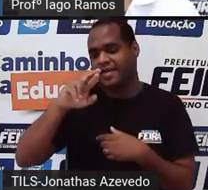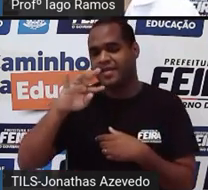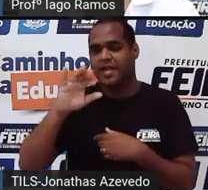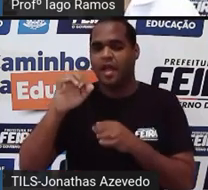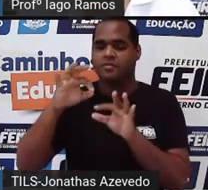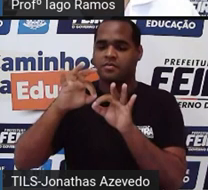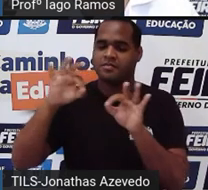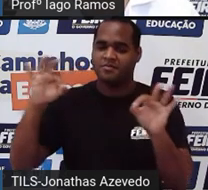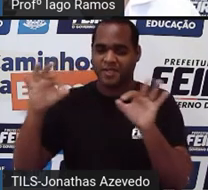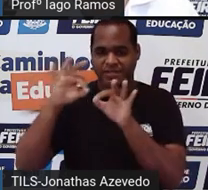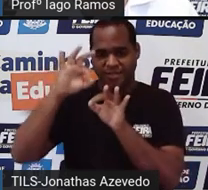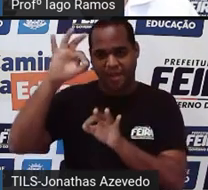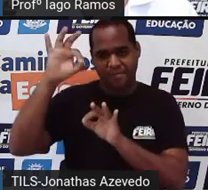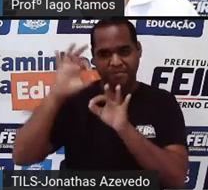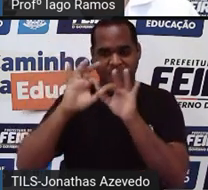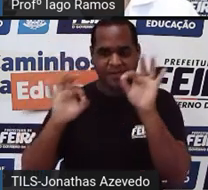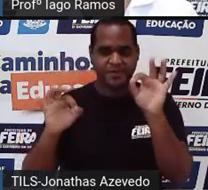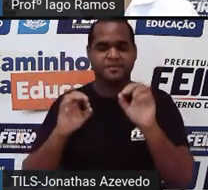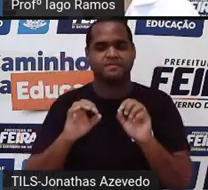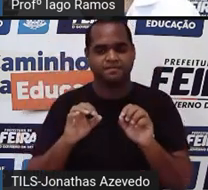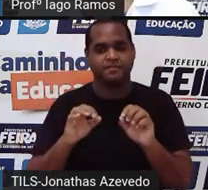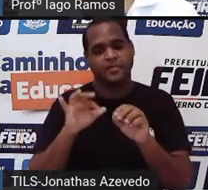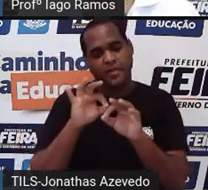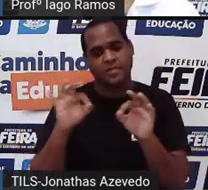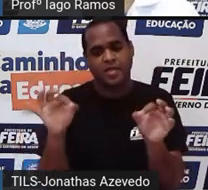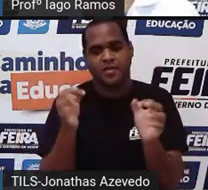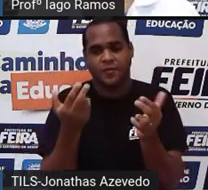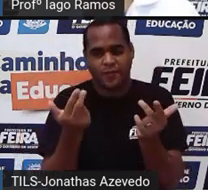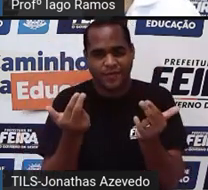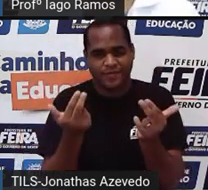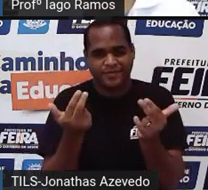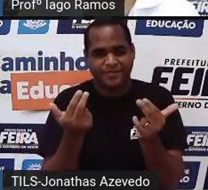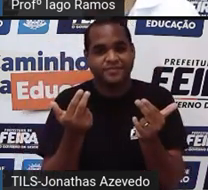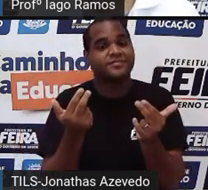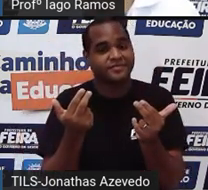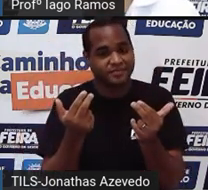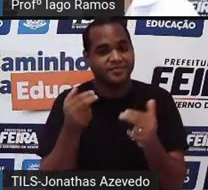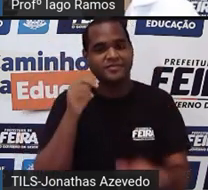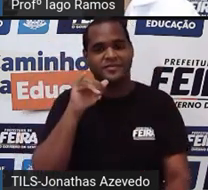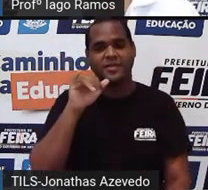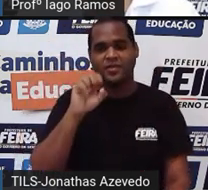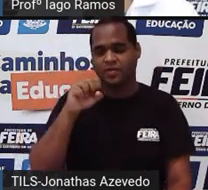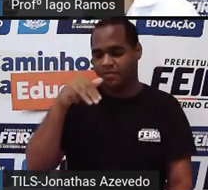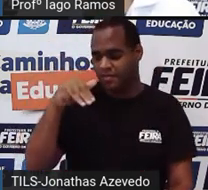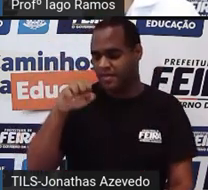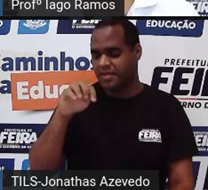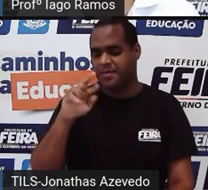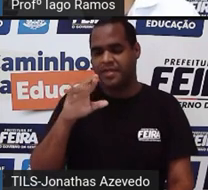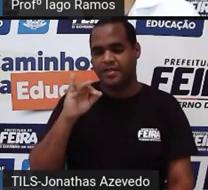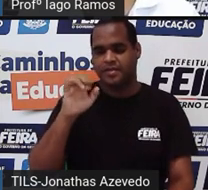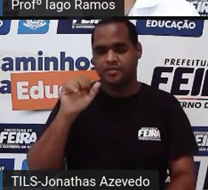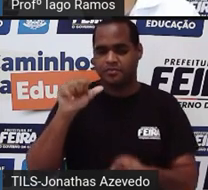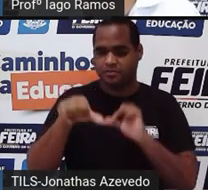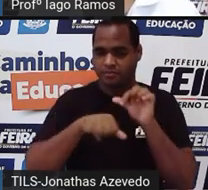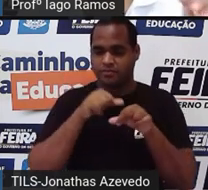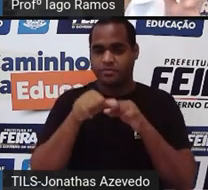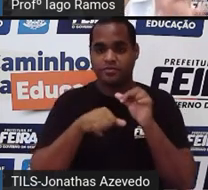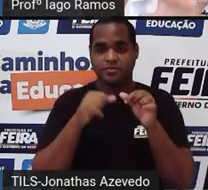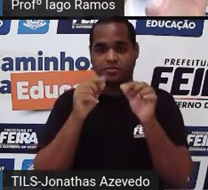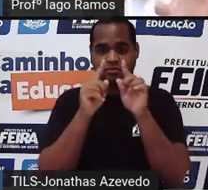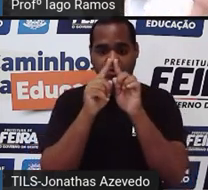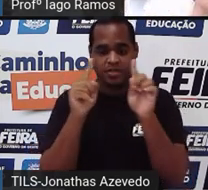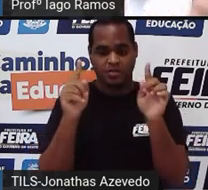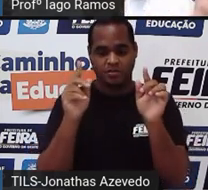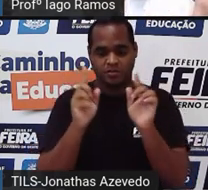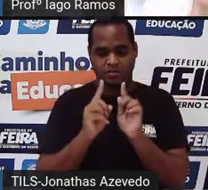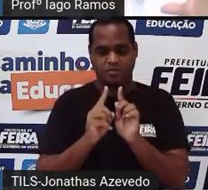metria significa medida. Então, medidas iguais. Ou seja, as transformações que a gente vai fazer de uma figura